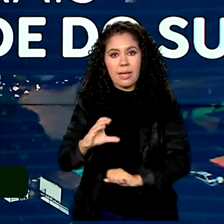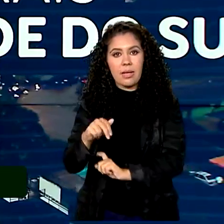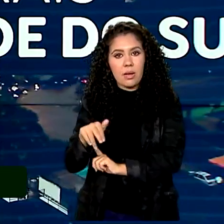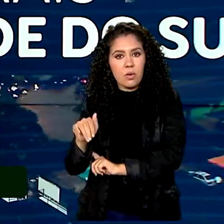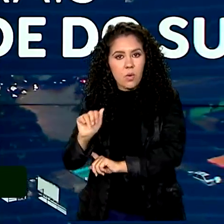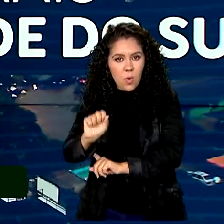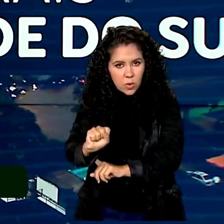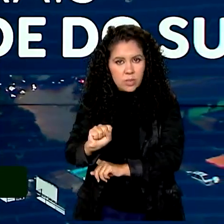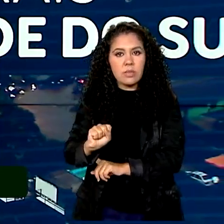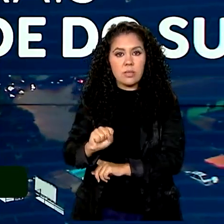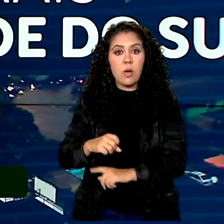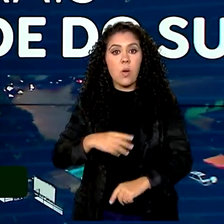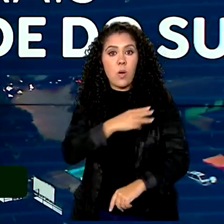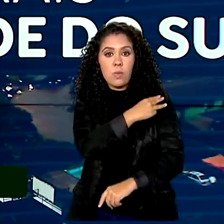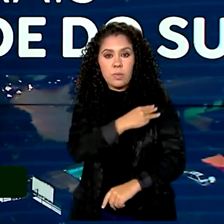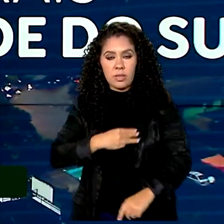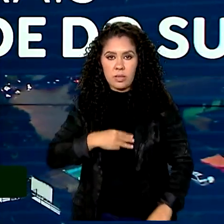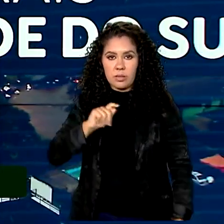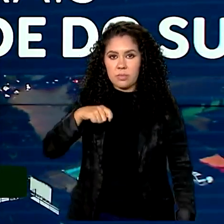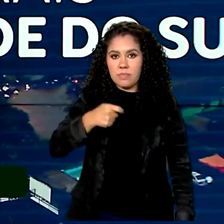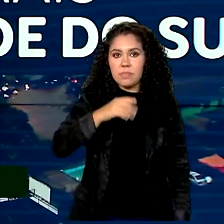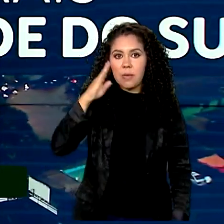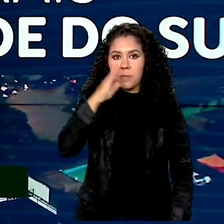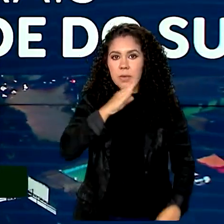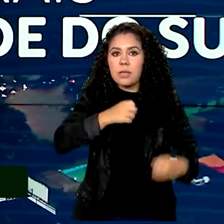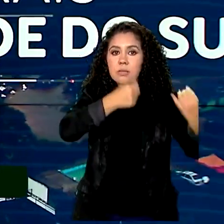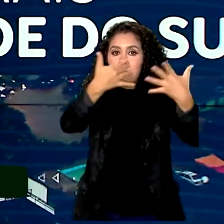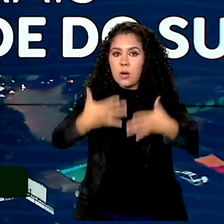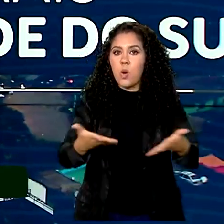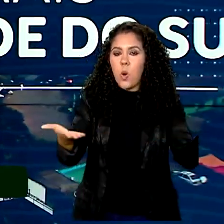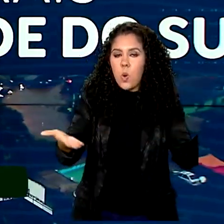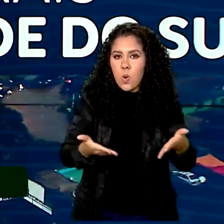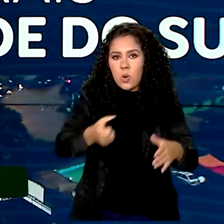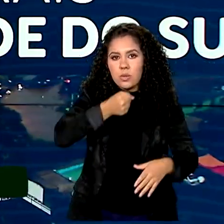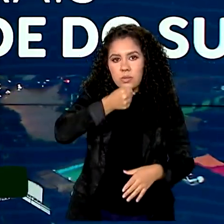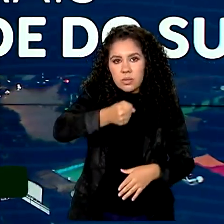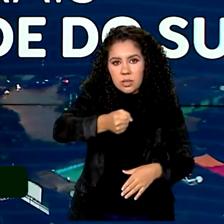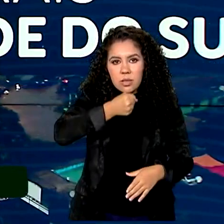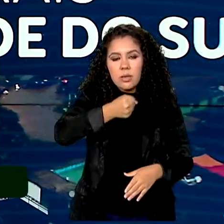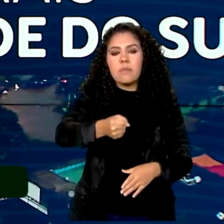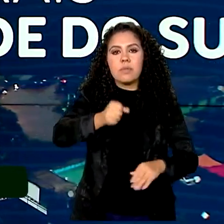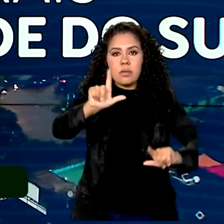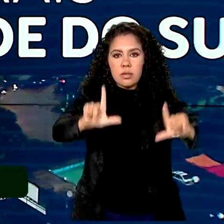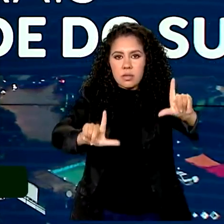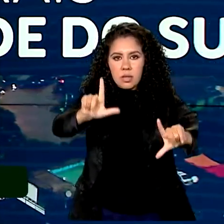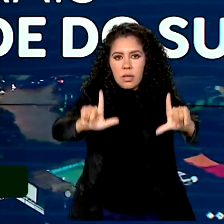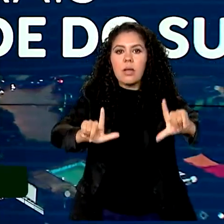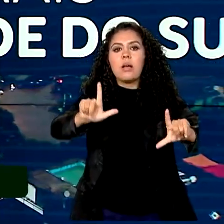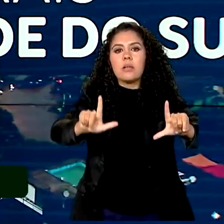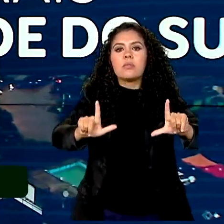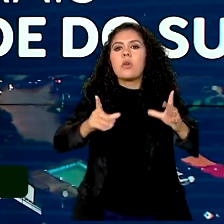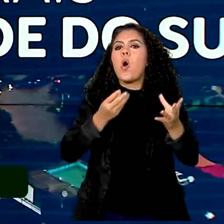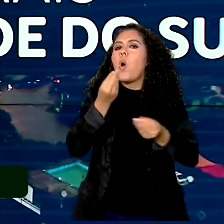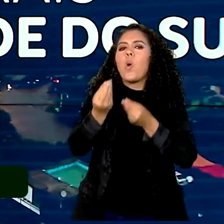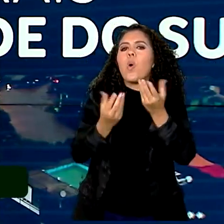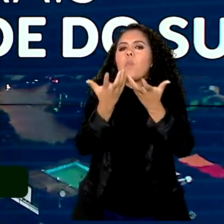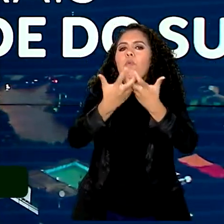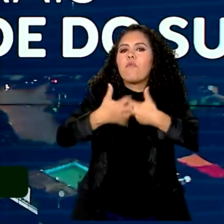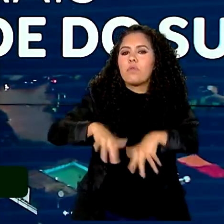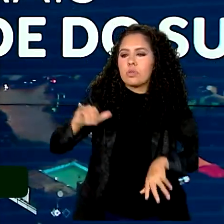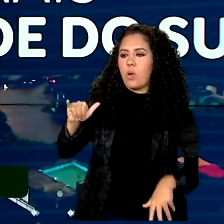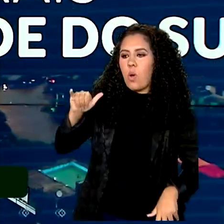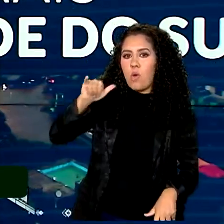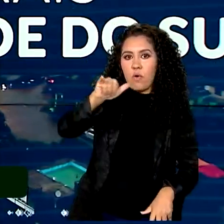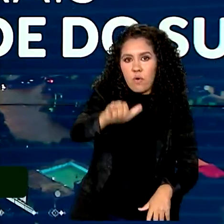reconstrução do Rio Grande do Sul, Paulo Pimenta, explicou hoje em coletiva imprensa no Estado como os voos serão operados.